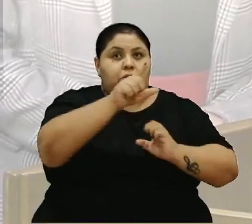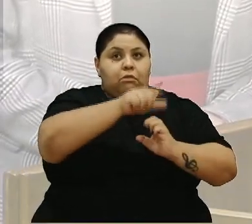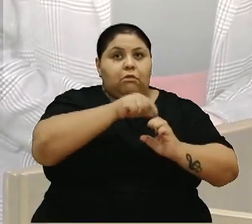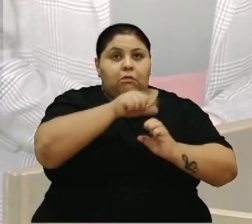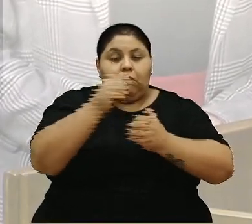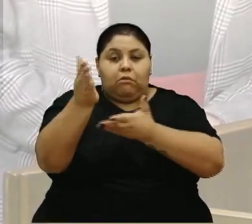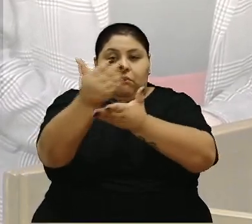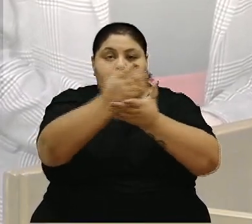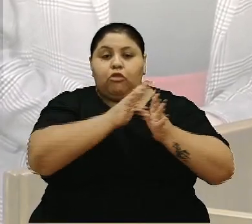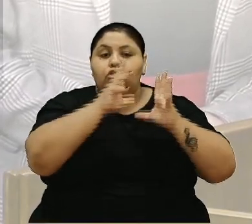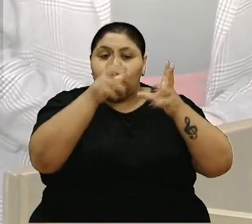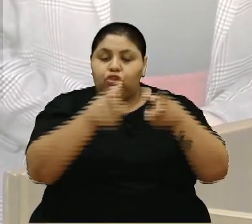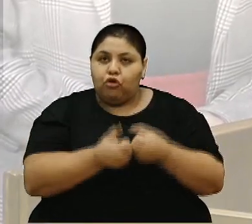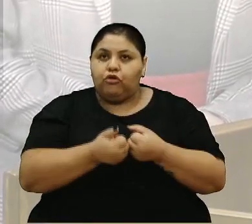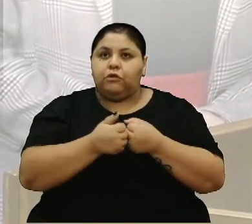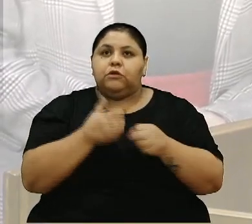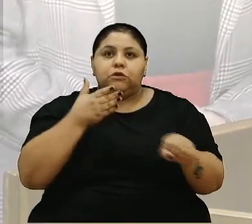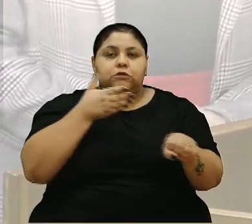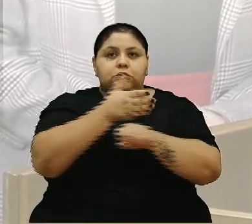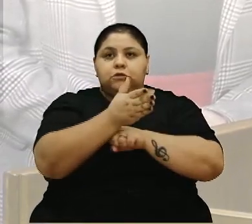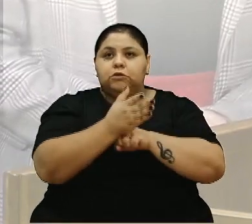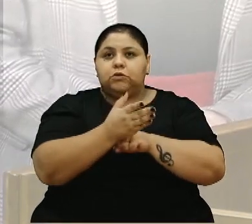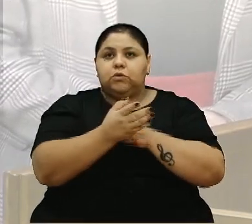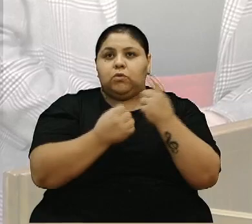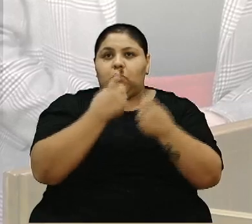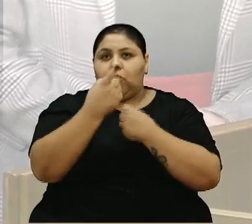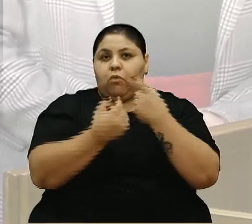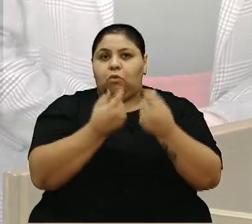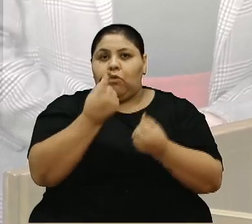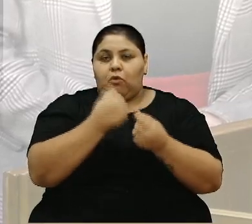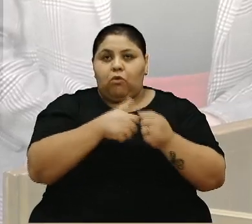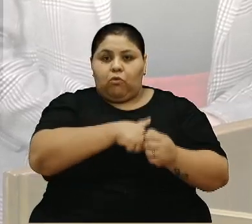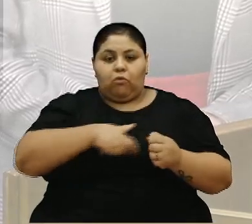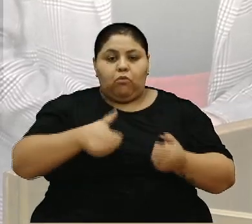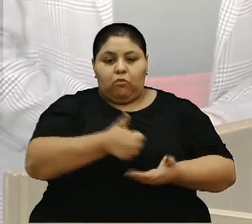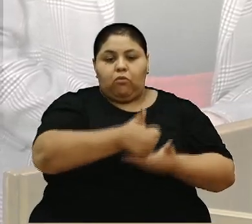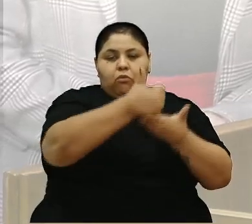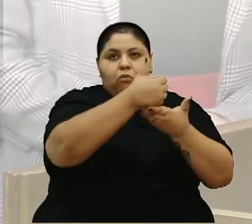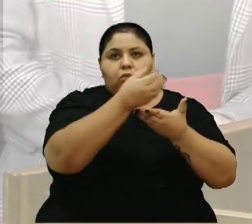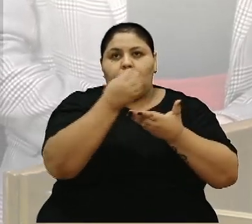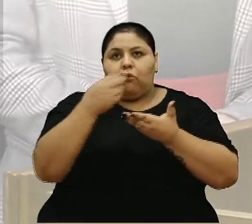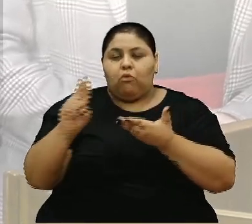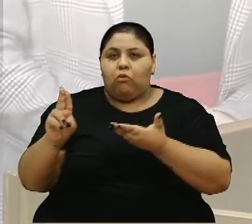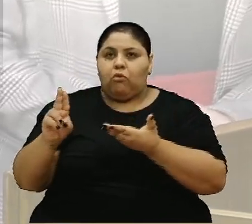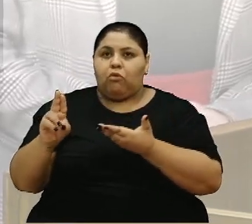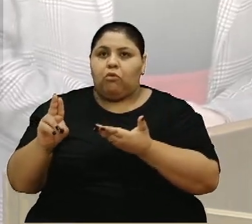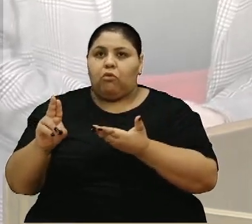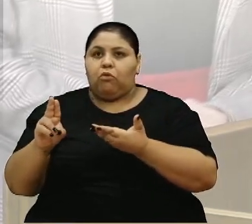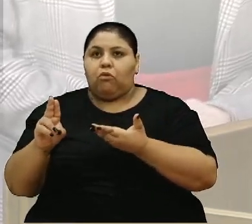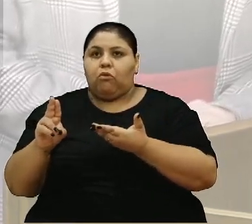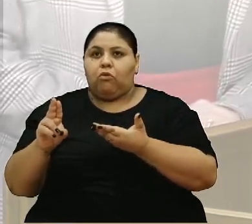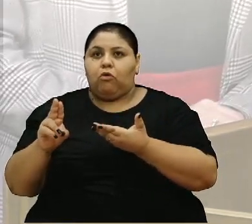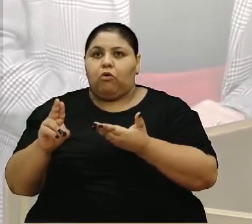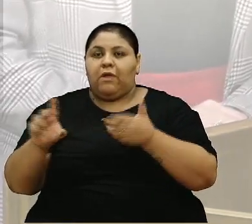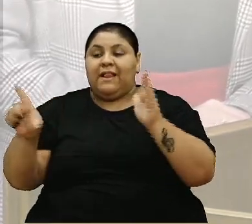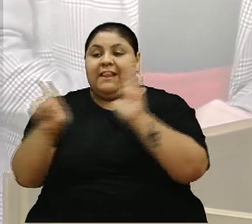então a gente colocou todos aí que entraram com algum valor, ou de patrocínio direto, ou de patrocínio via lei de incentivo.